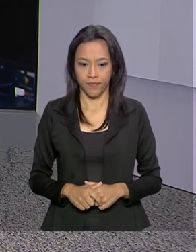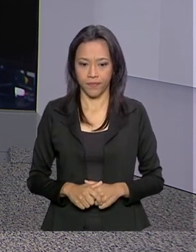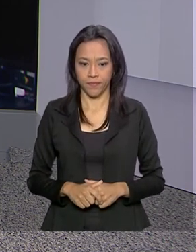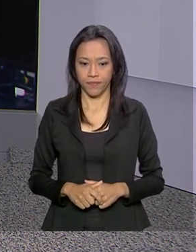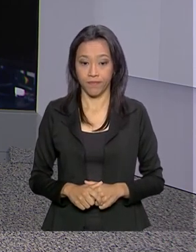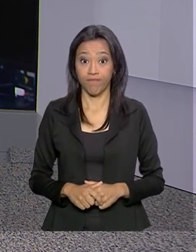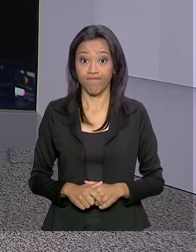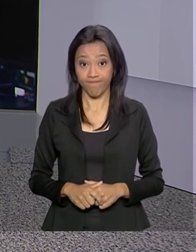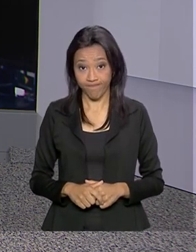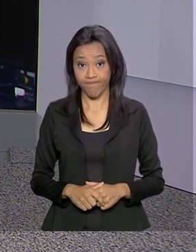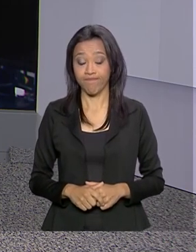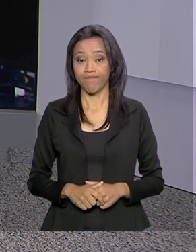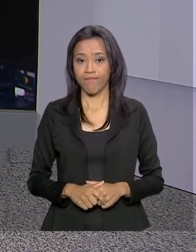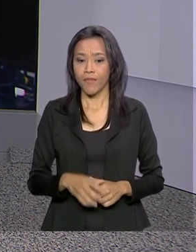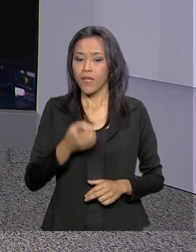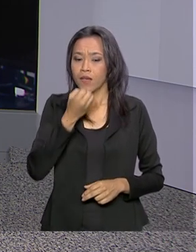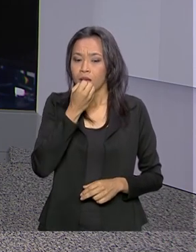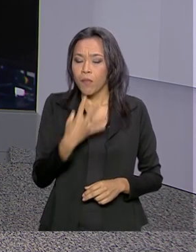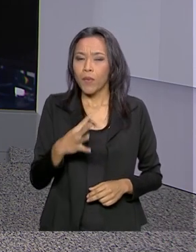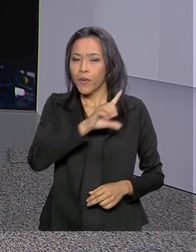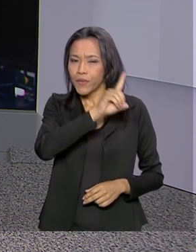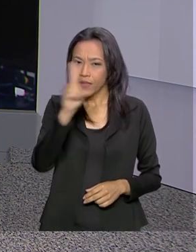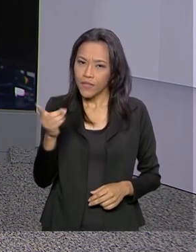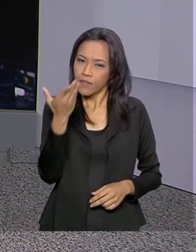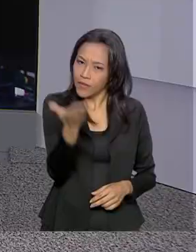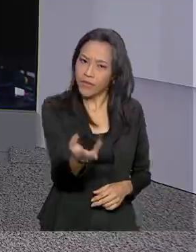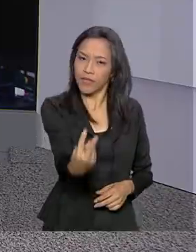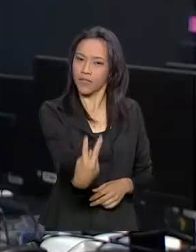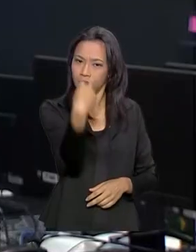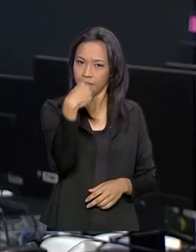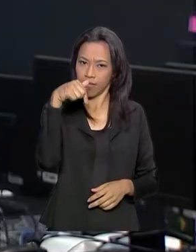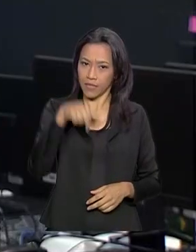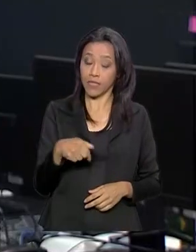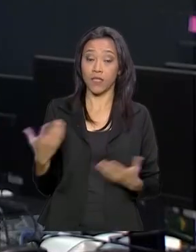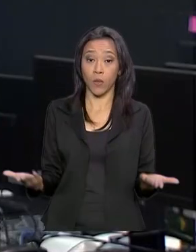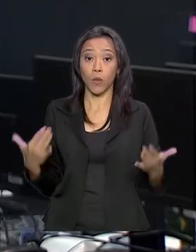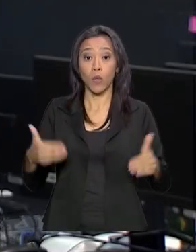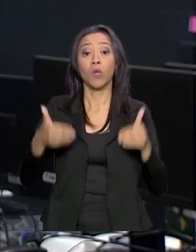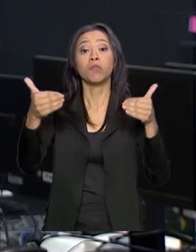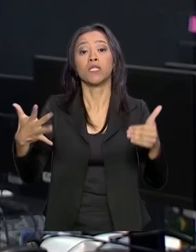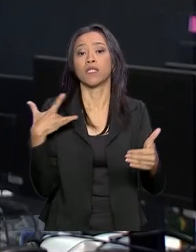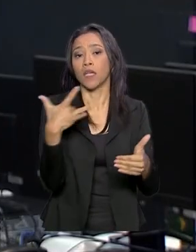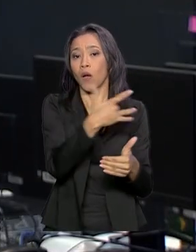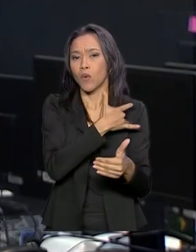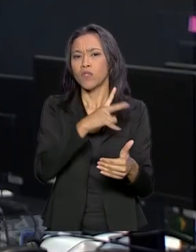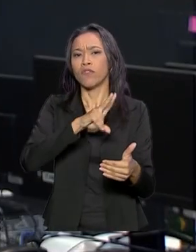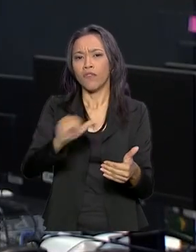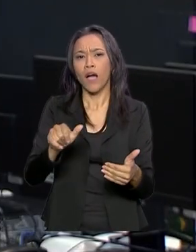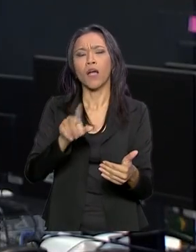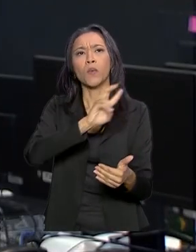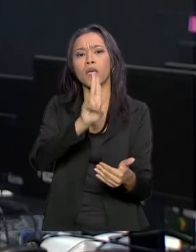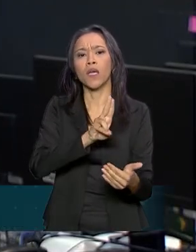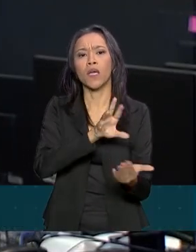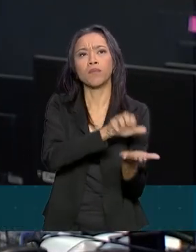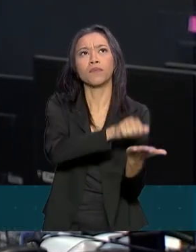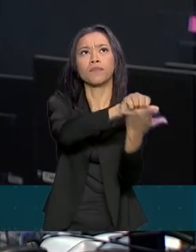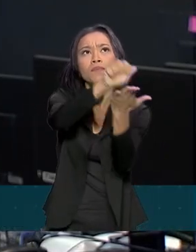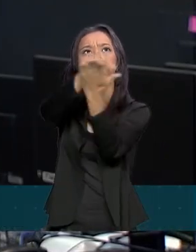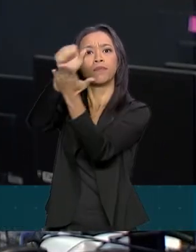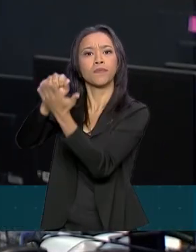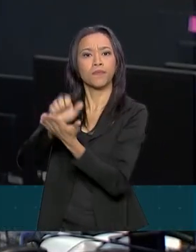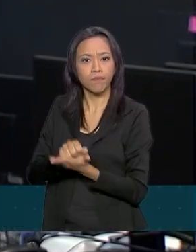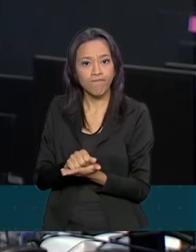Bom dia Mara, bom dia a você que acompanha o Brasil em Dia. O Ministério da Saúde pretende credenciar estados e municípios que